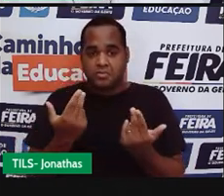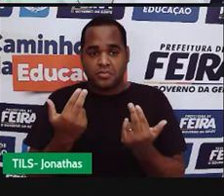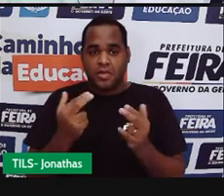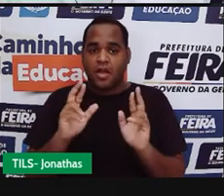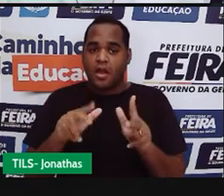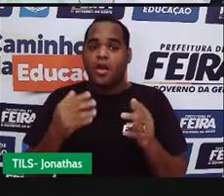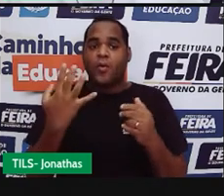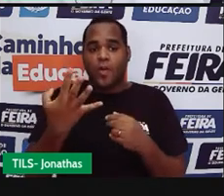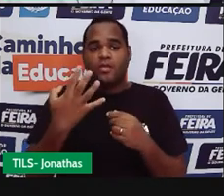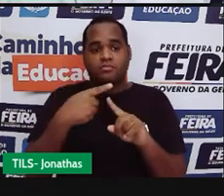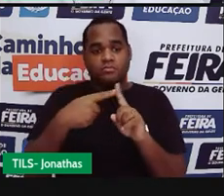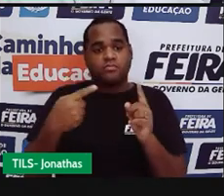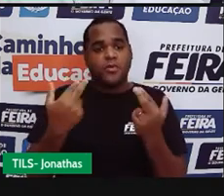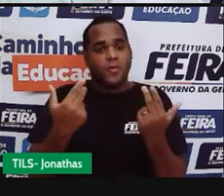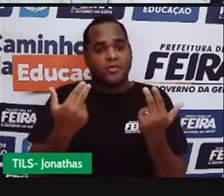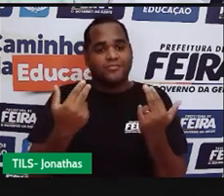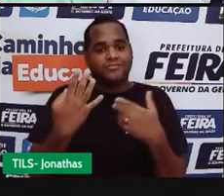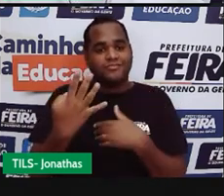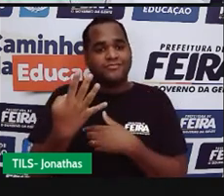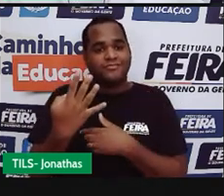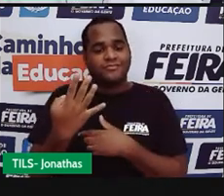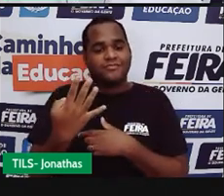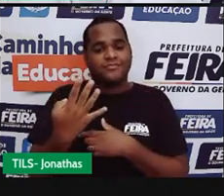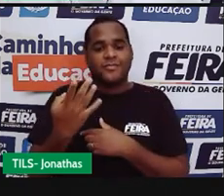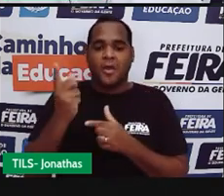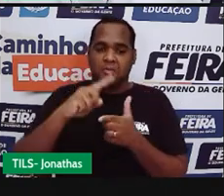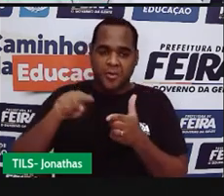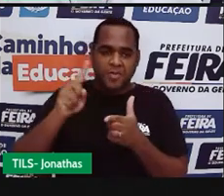Quatro é igual a quatro. Deu problema de novo.